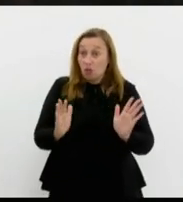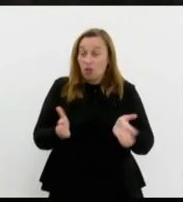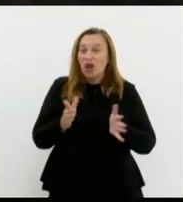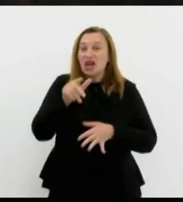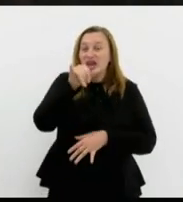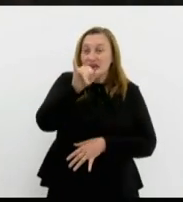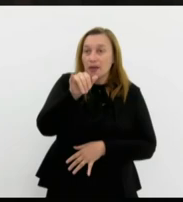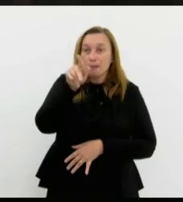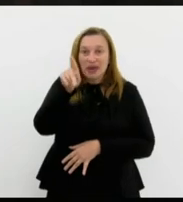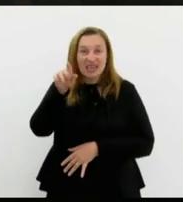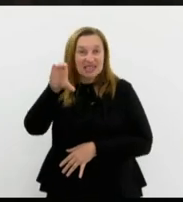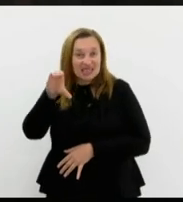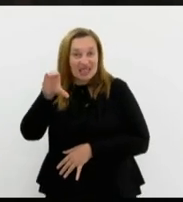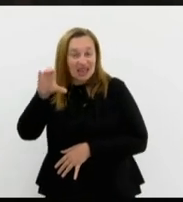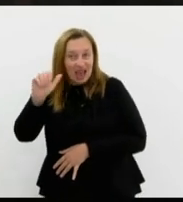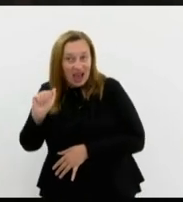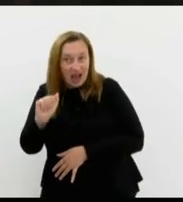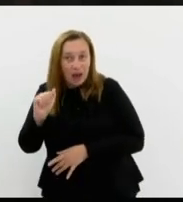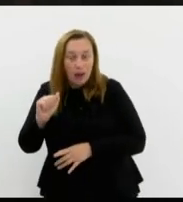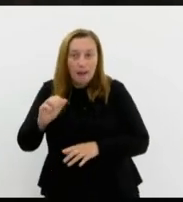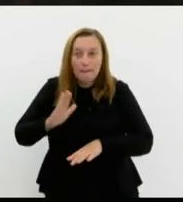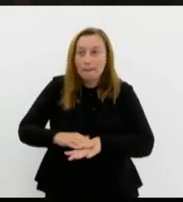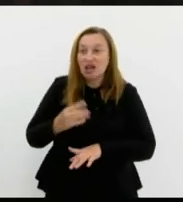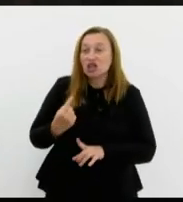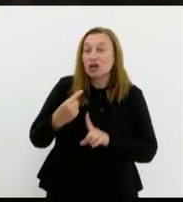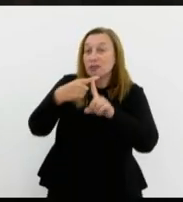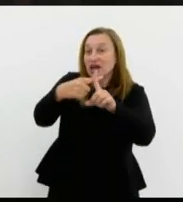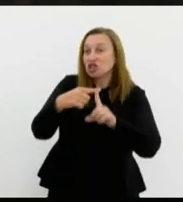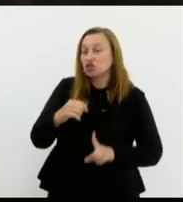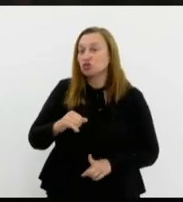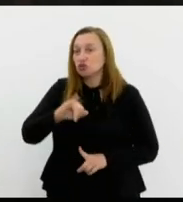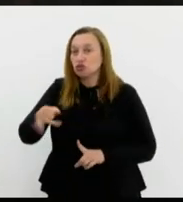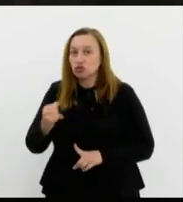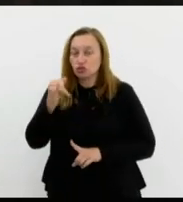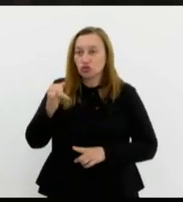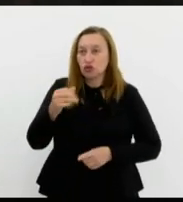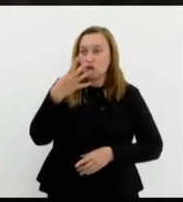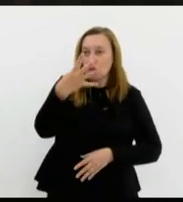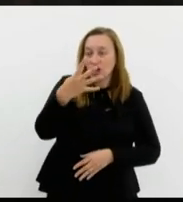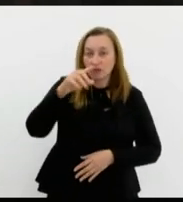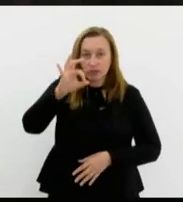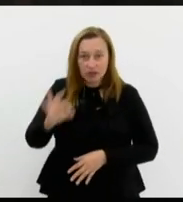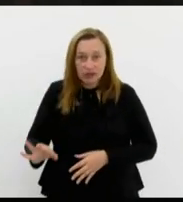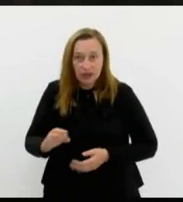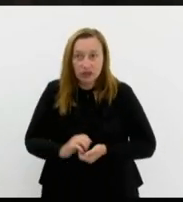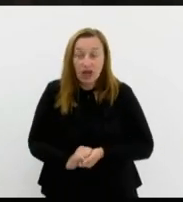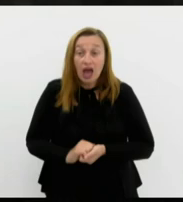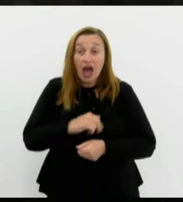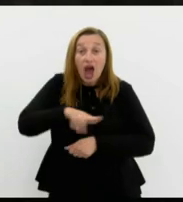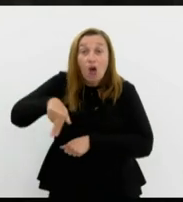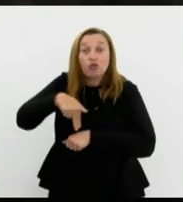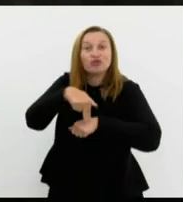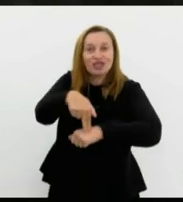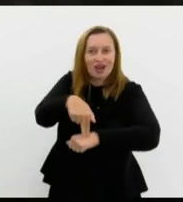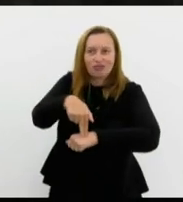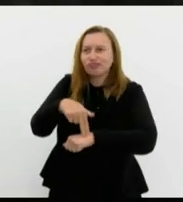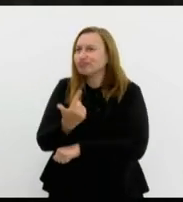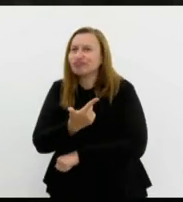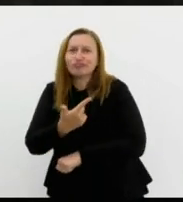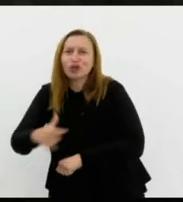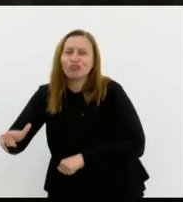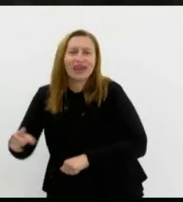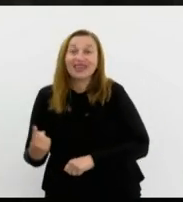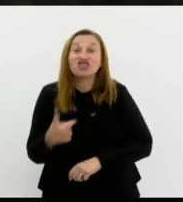IPCA mais juros reais de 4 pontos percentuais. A União não tem nenhum